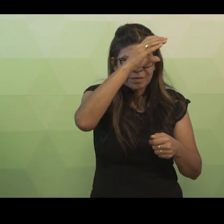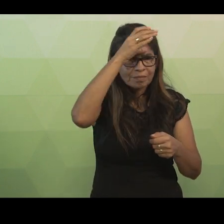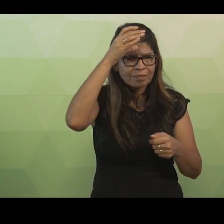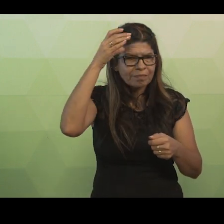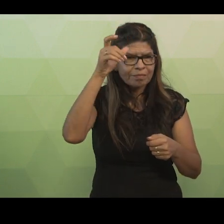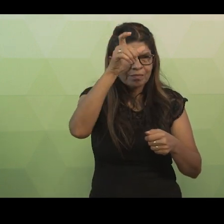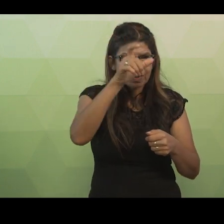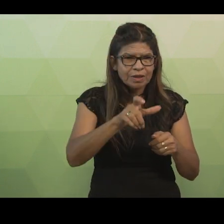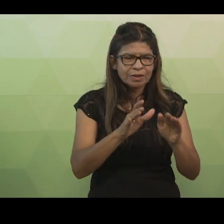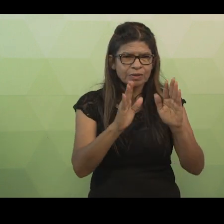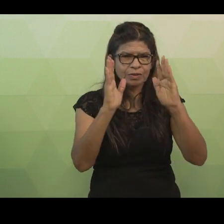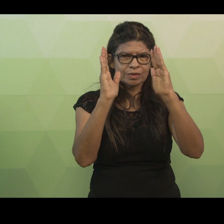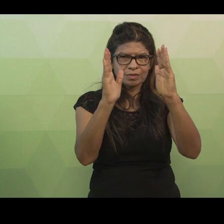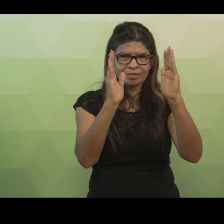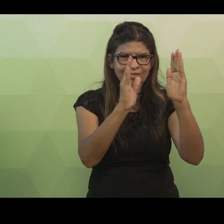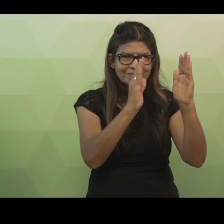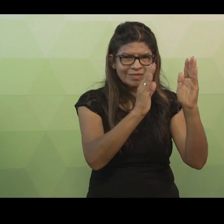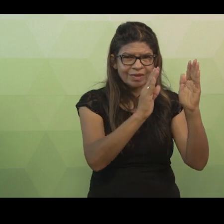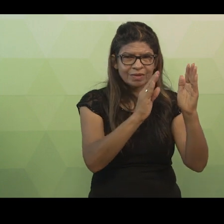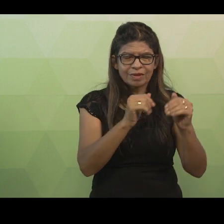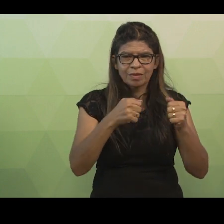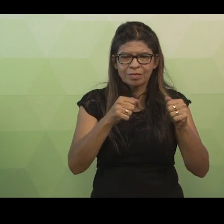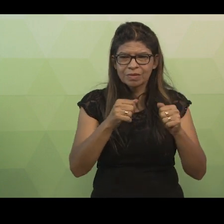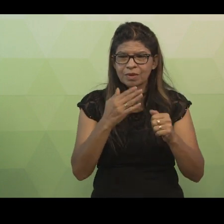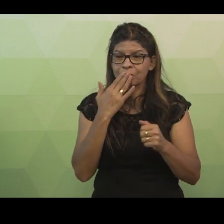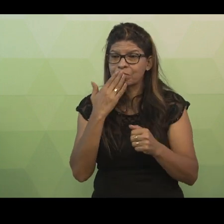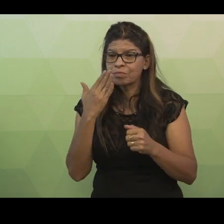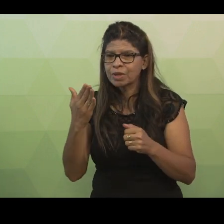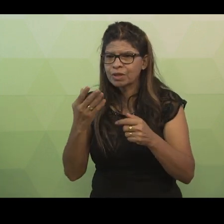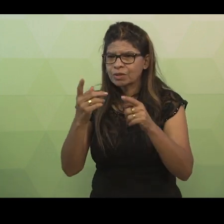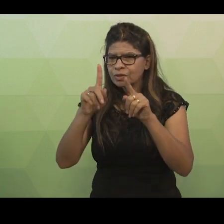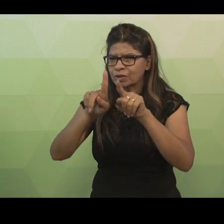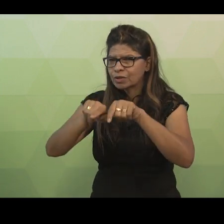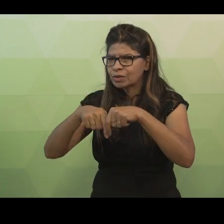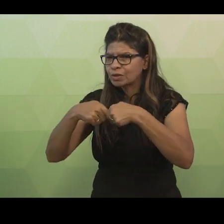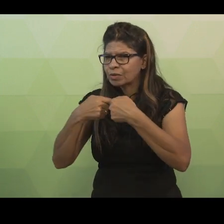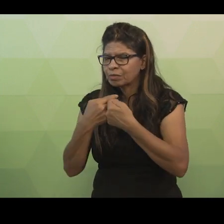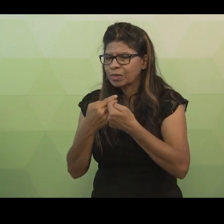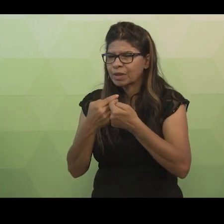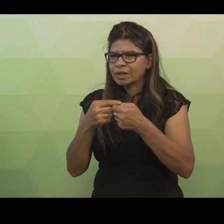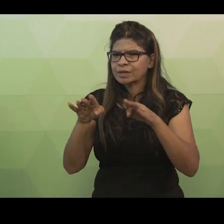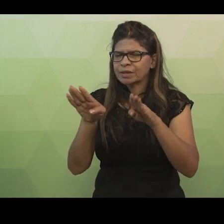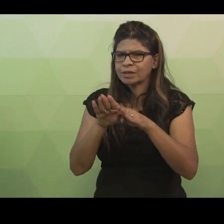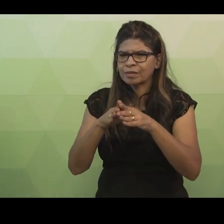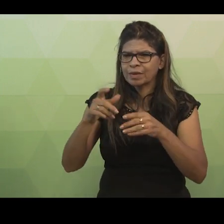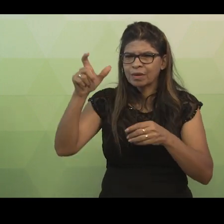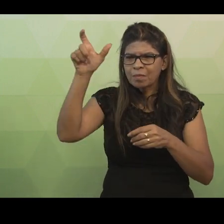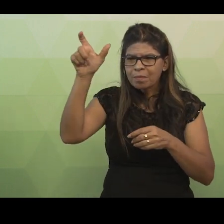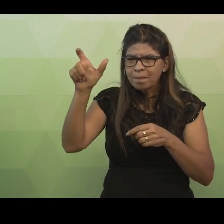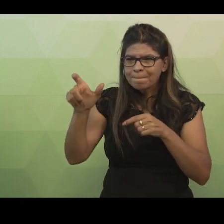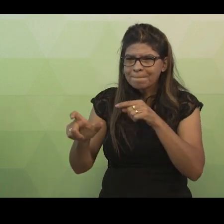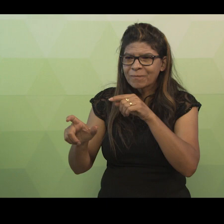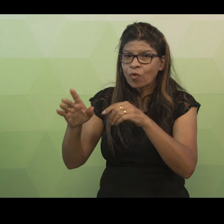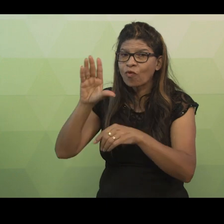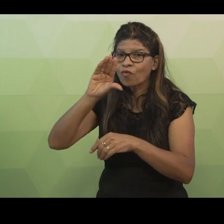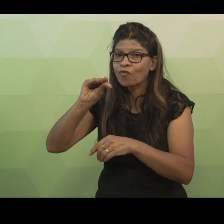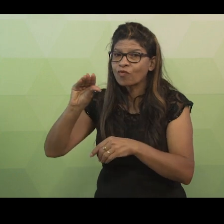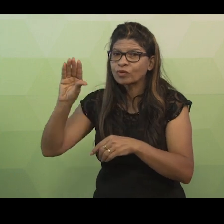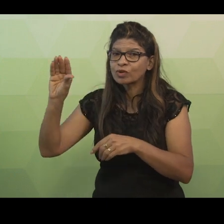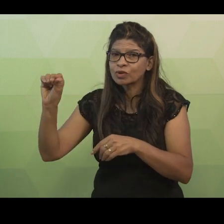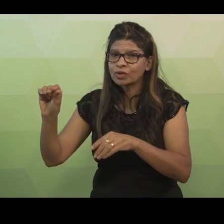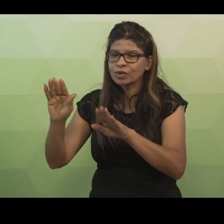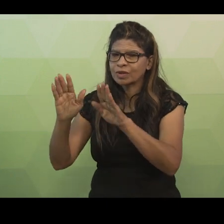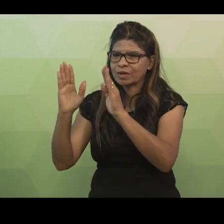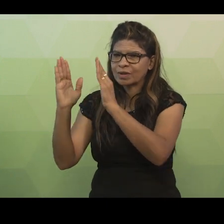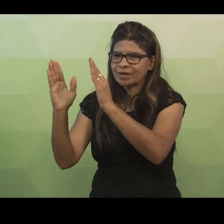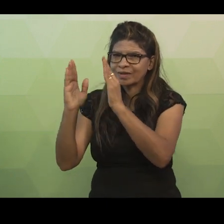biblioteca, solicite este empréstimo. E, finalmente, é preciso de um funcionário da biblioteca, que é a pessoa